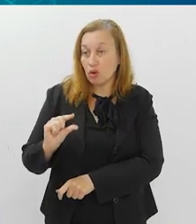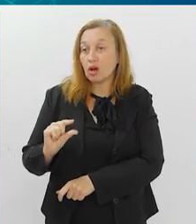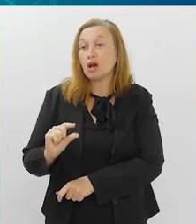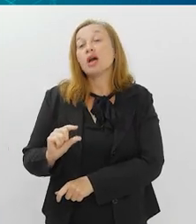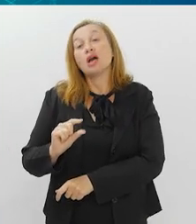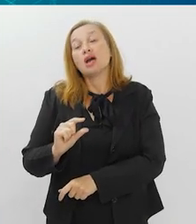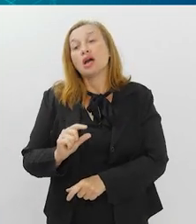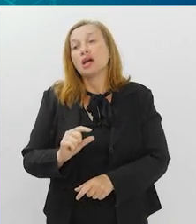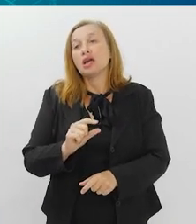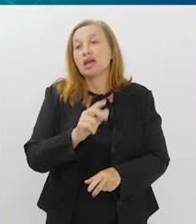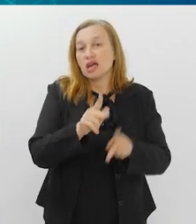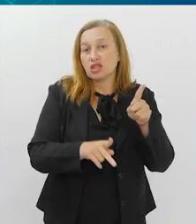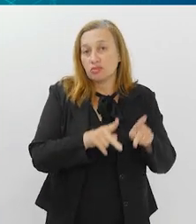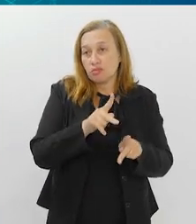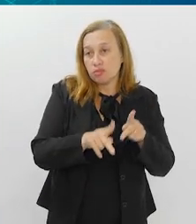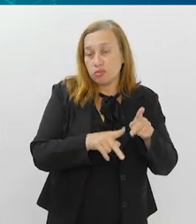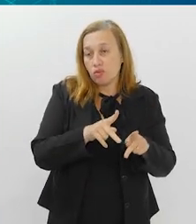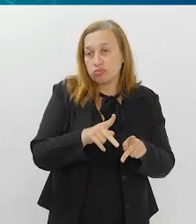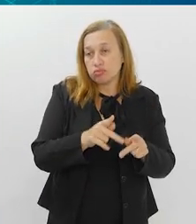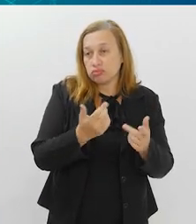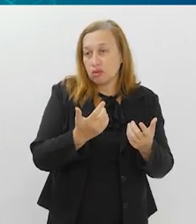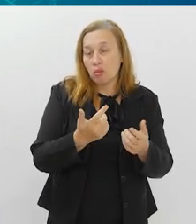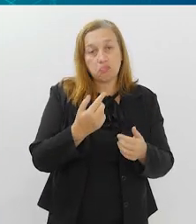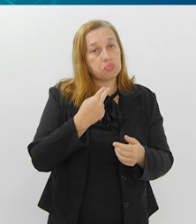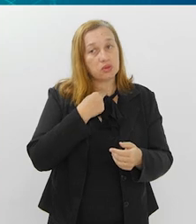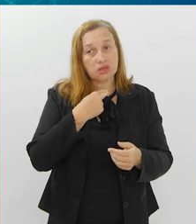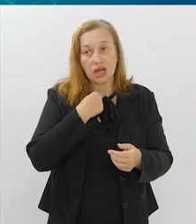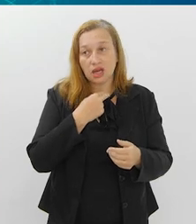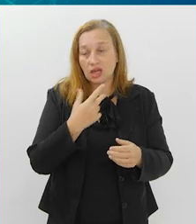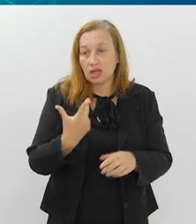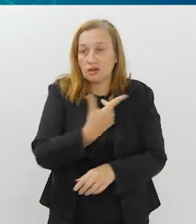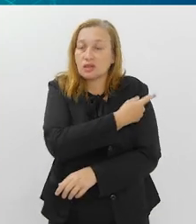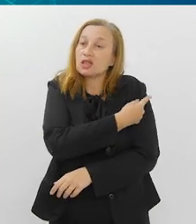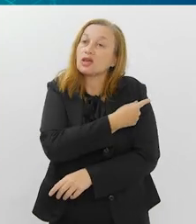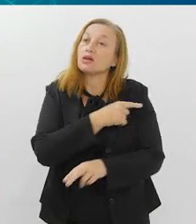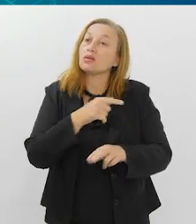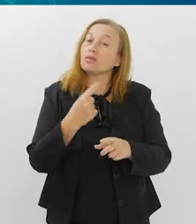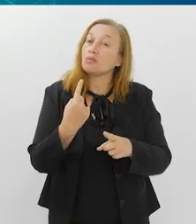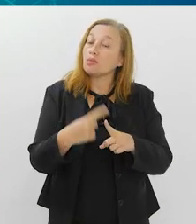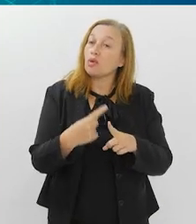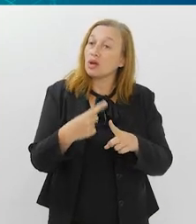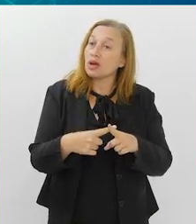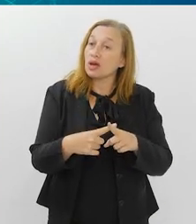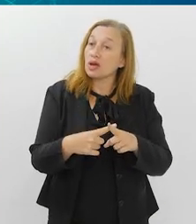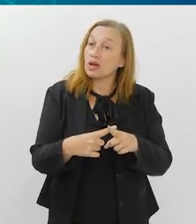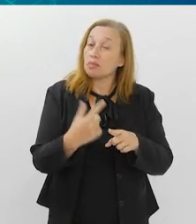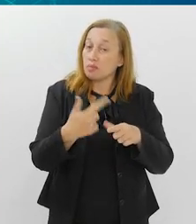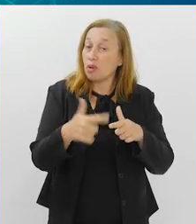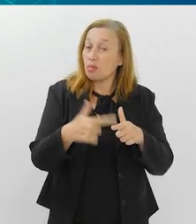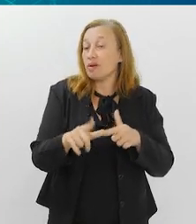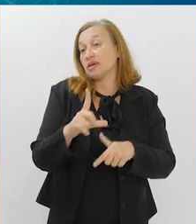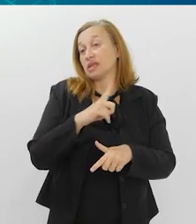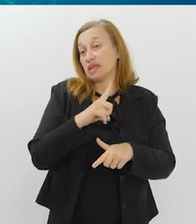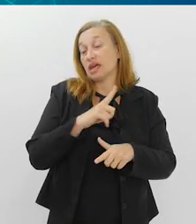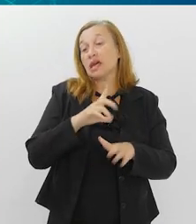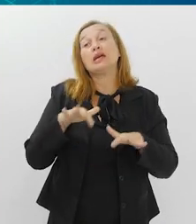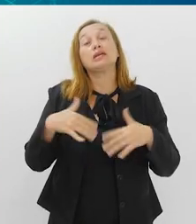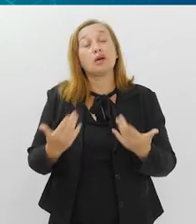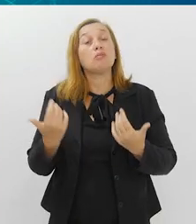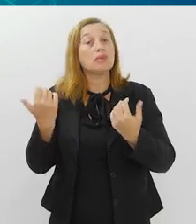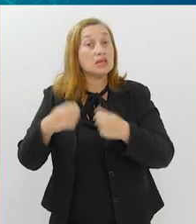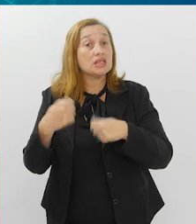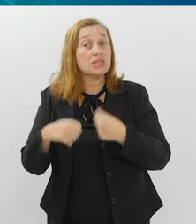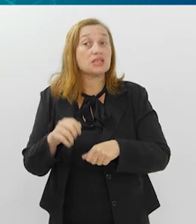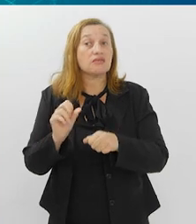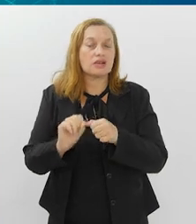e para aquelas pessoas que, porventura, não puderam se vacinar porque apresentaram alguma contraindicação. Então, é isso que a gente precisa